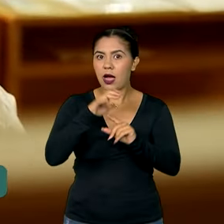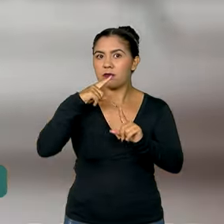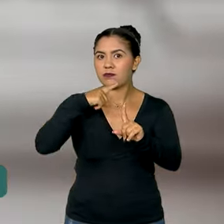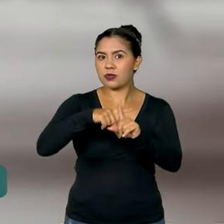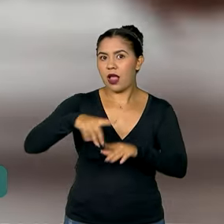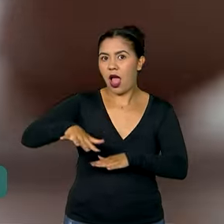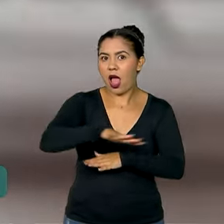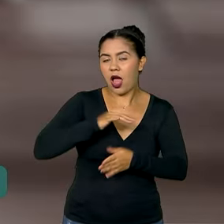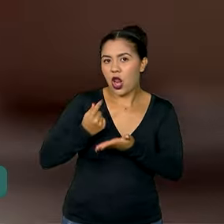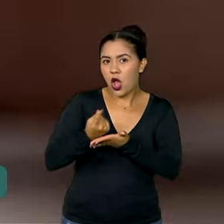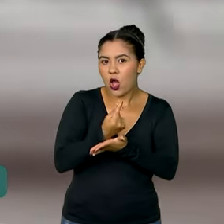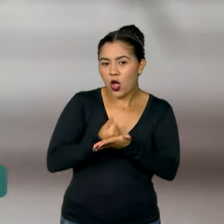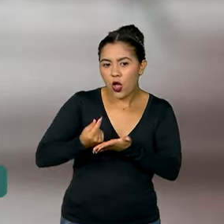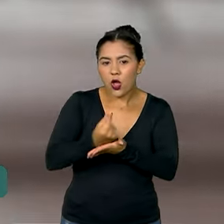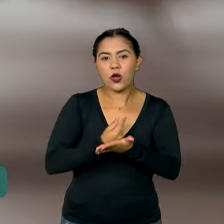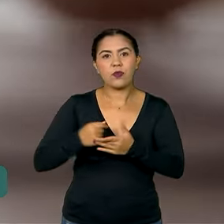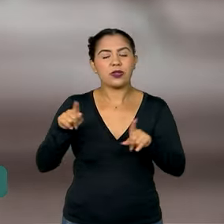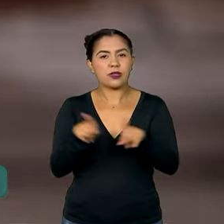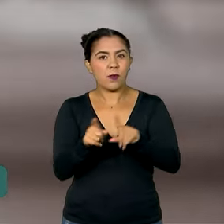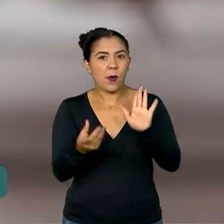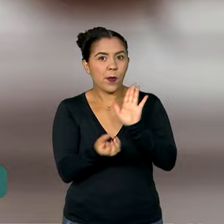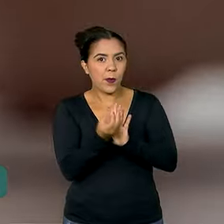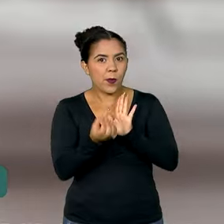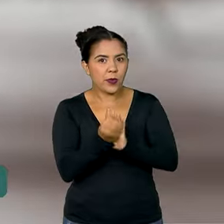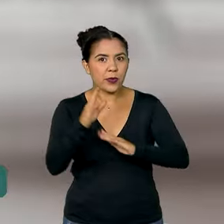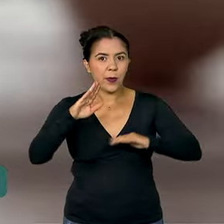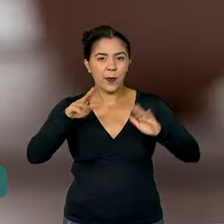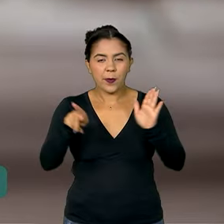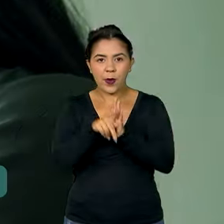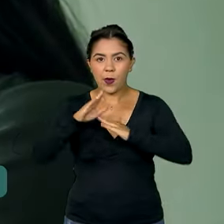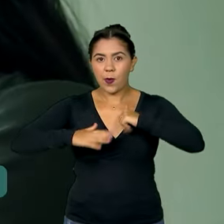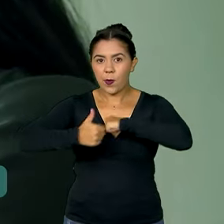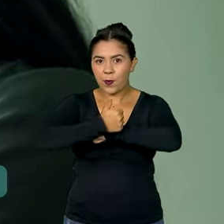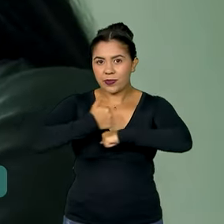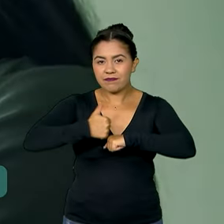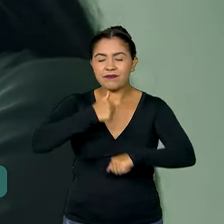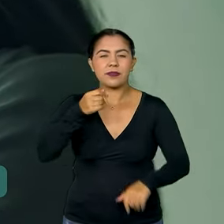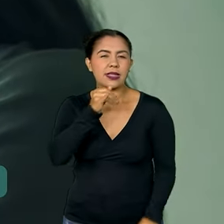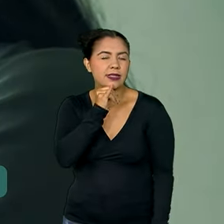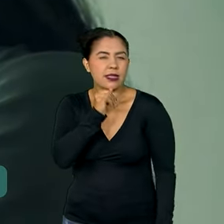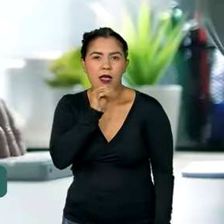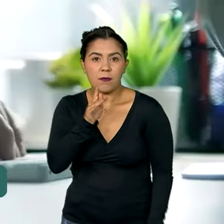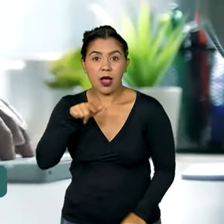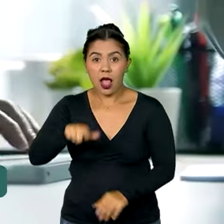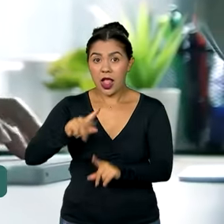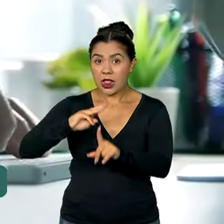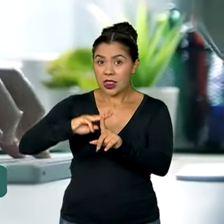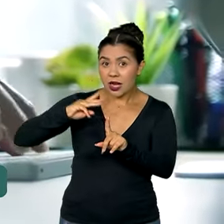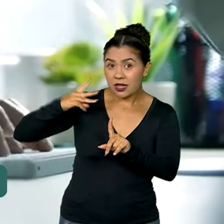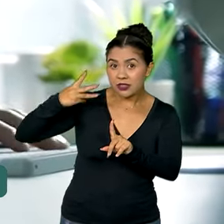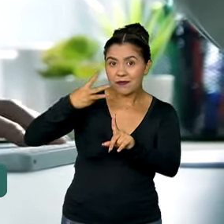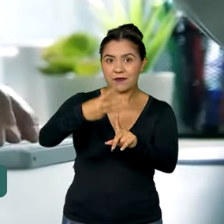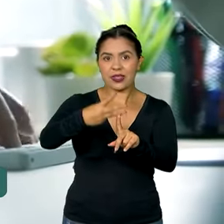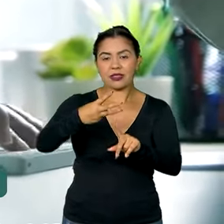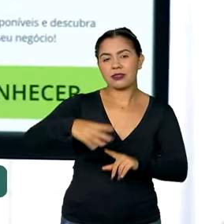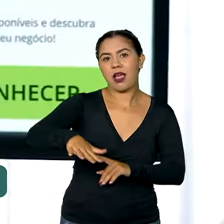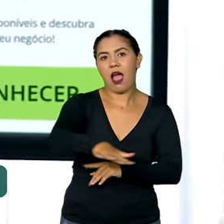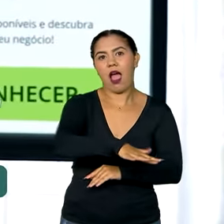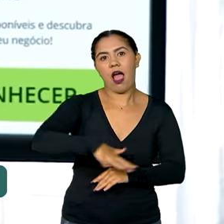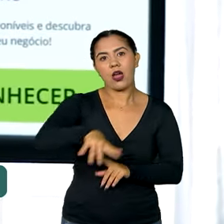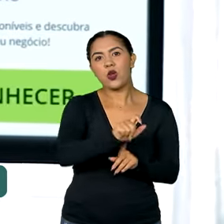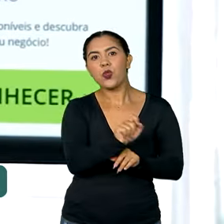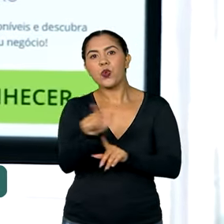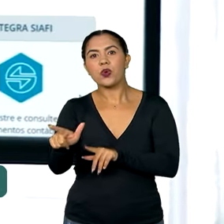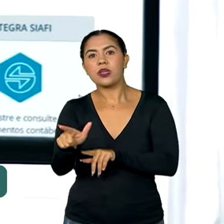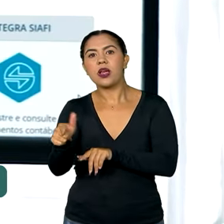sobretudo na produtividade do trabalhador. Para se ter uma ideia, ela é três vezes maior no setor do que nas